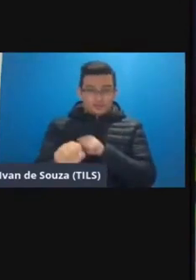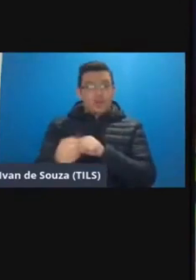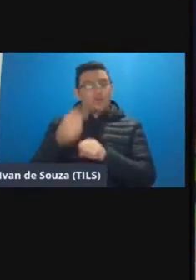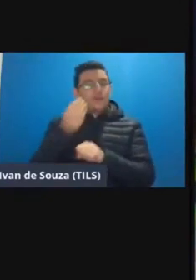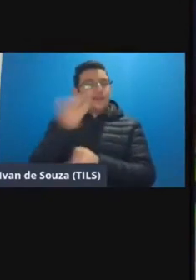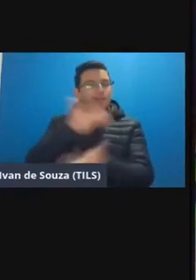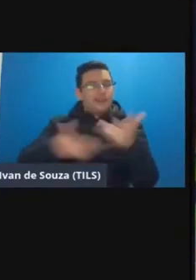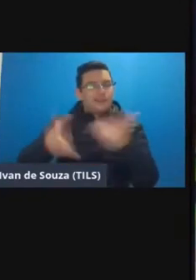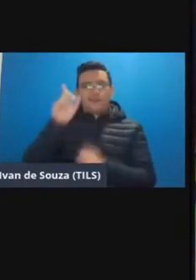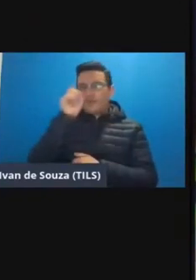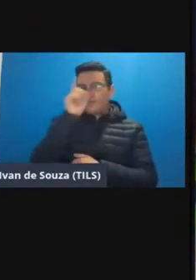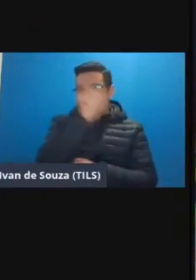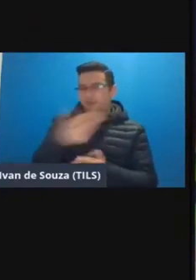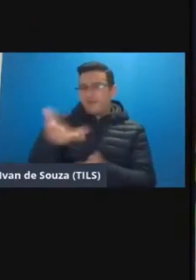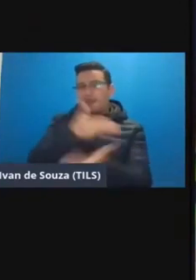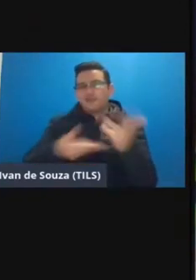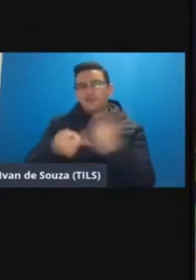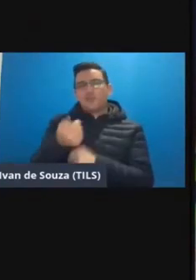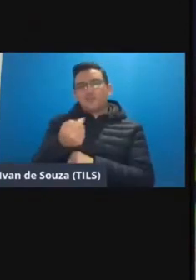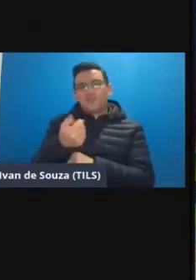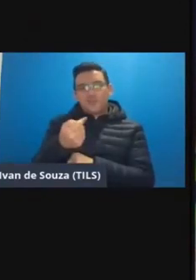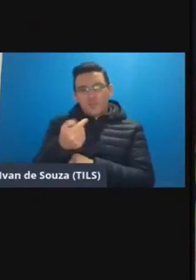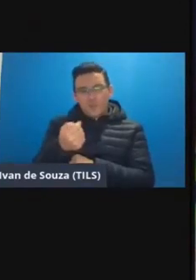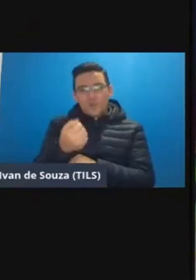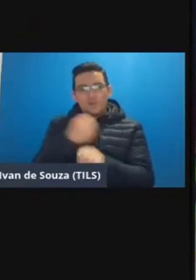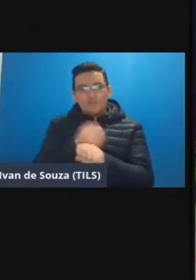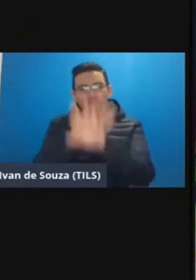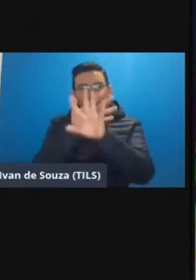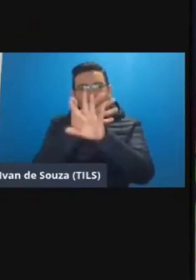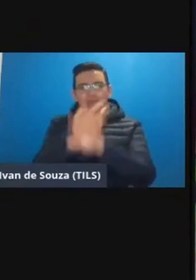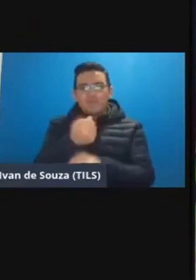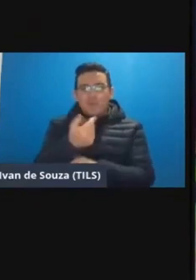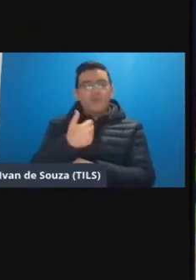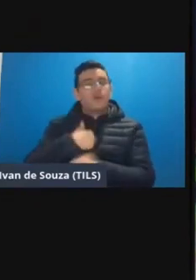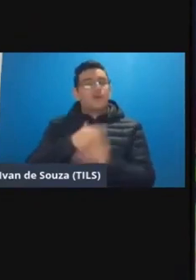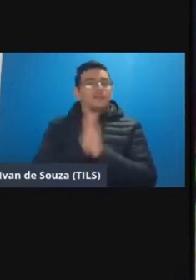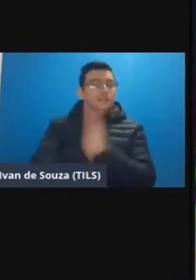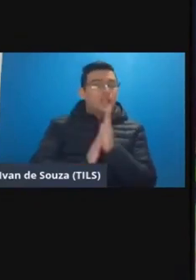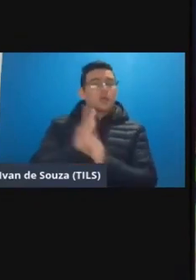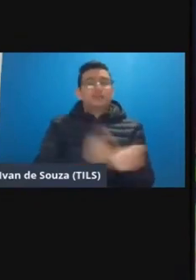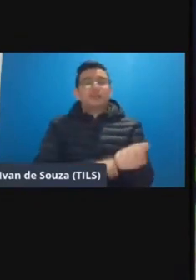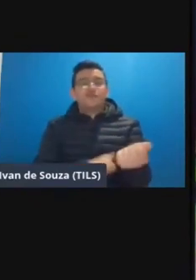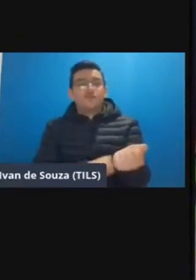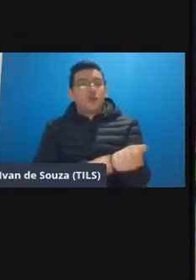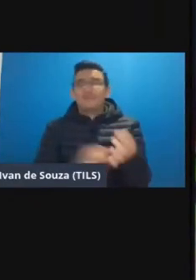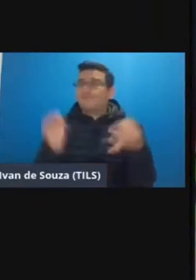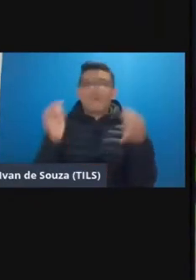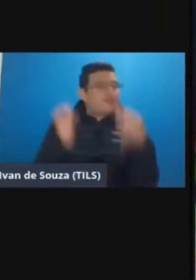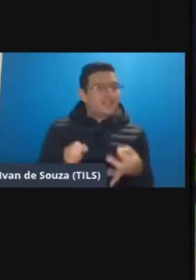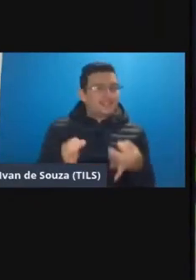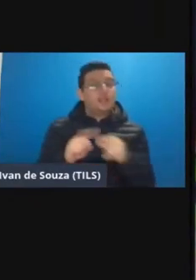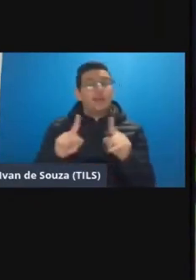muito difícil eles interagir um pouco é abrir um pouco a câmera eu fui ficando ansiosa nervosa eu falei gente do céu nada vai dar certo né